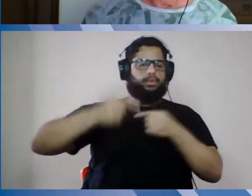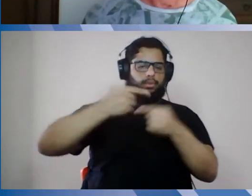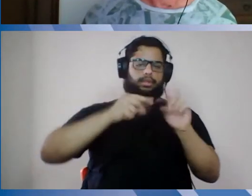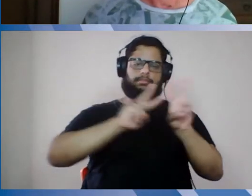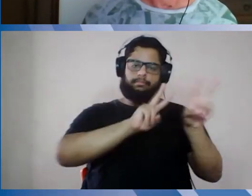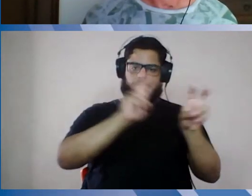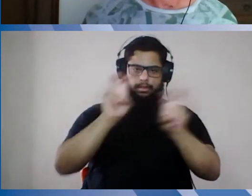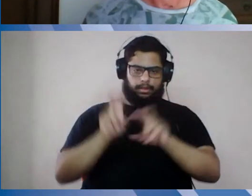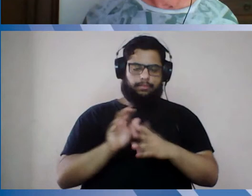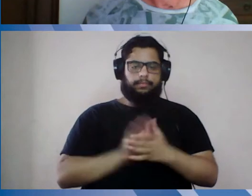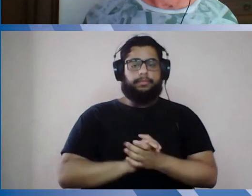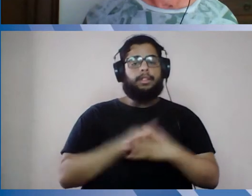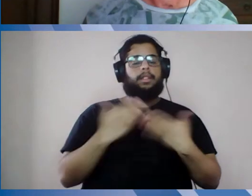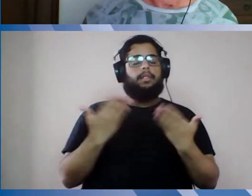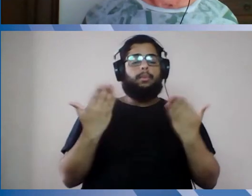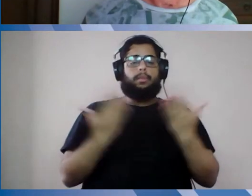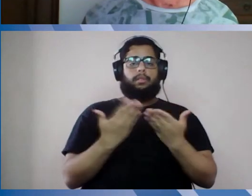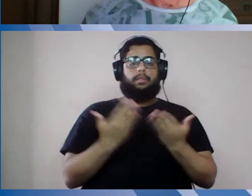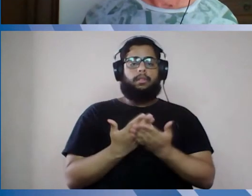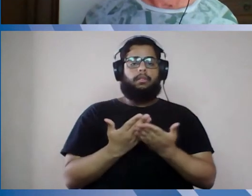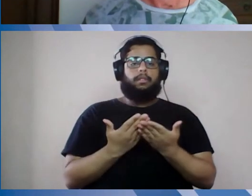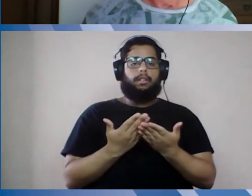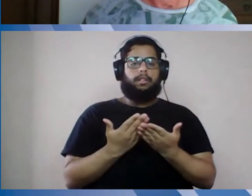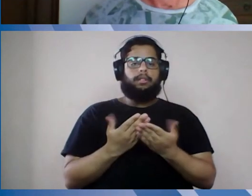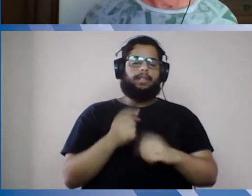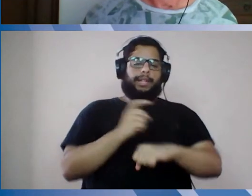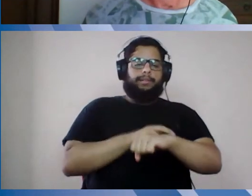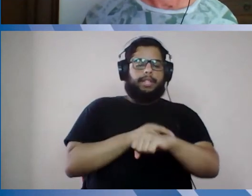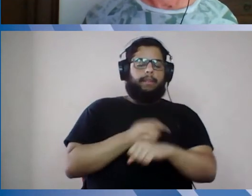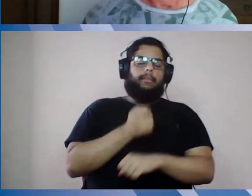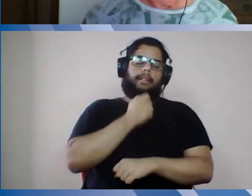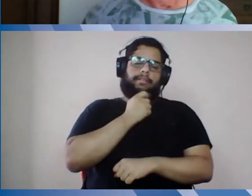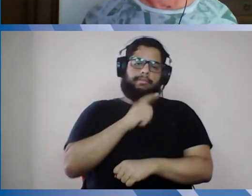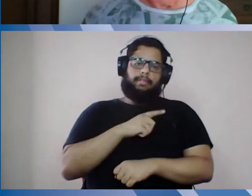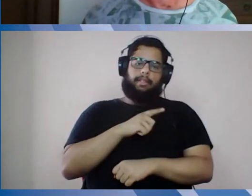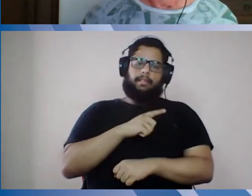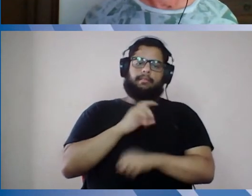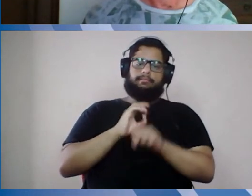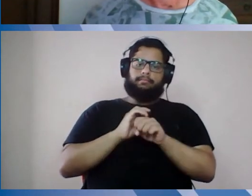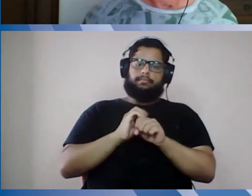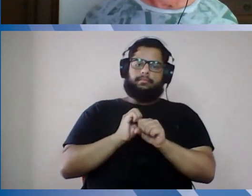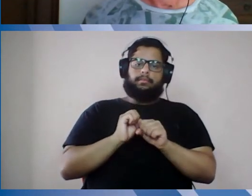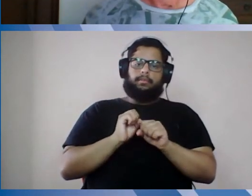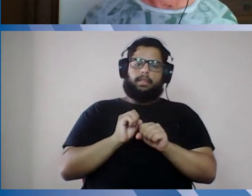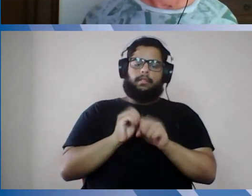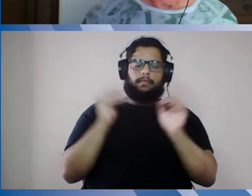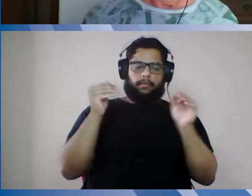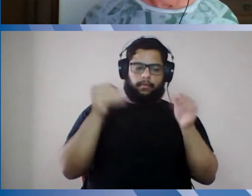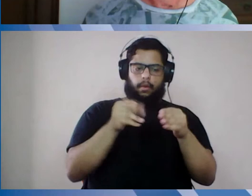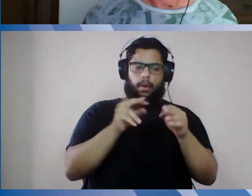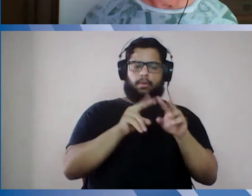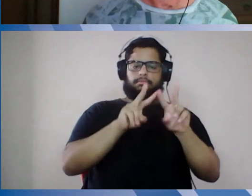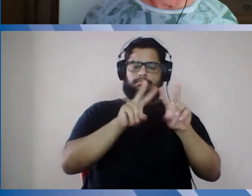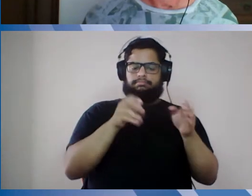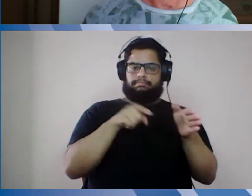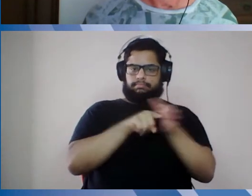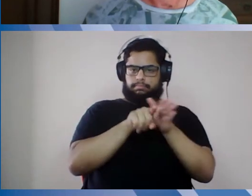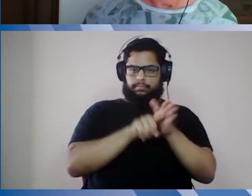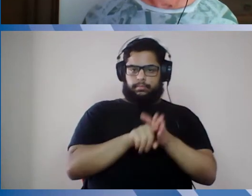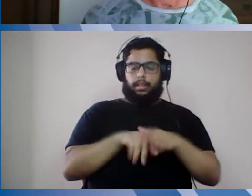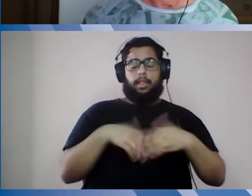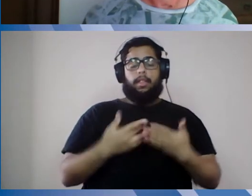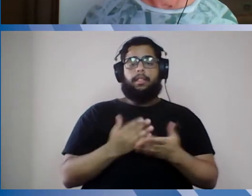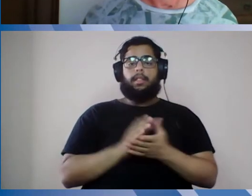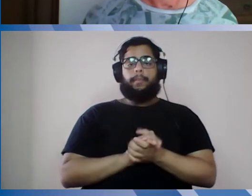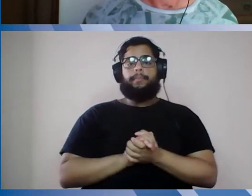vamos entrar, então, agora, dentro do tempo que a gente tem disponível, nessas questões, e aí um primeiro conjunto de